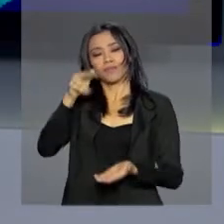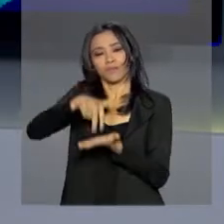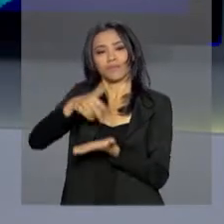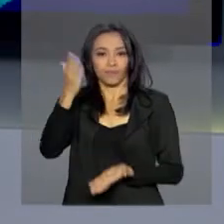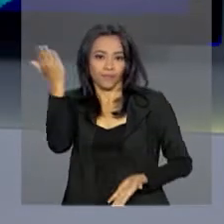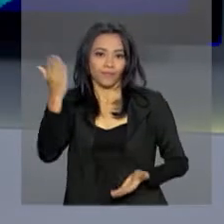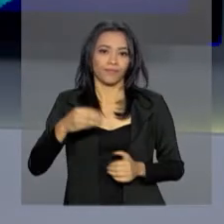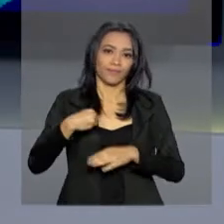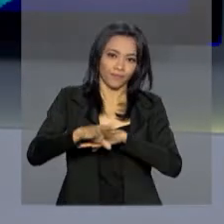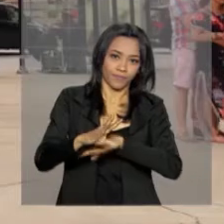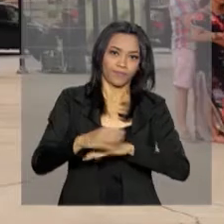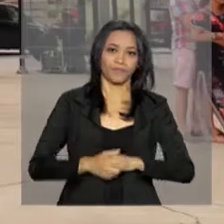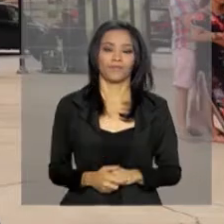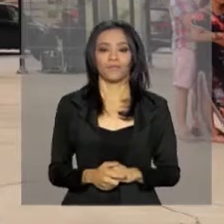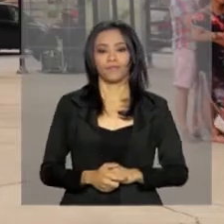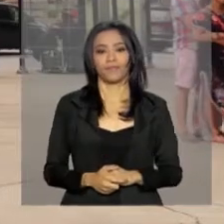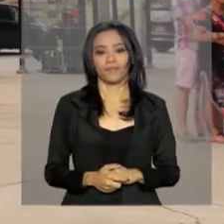informações.